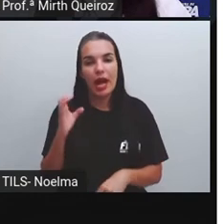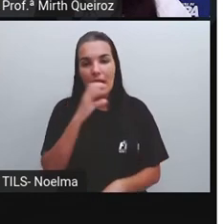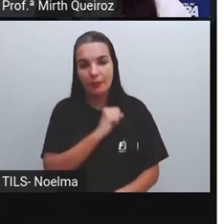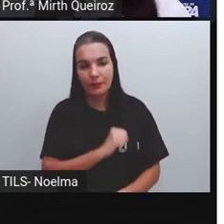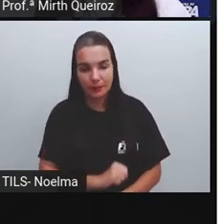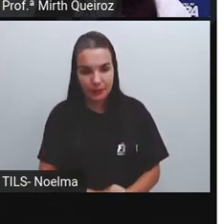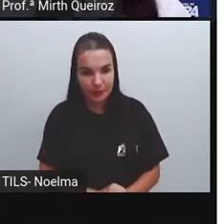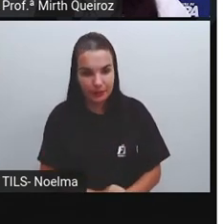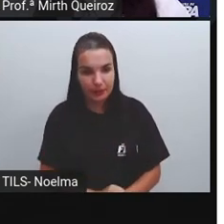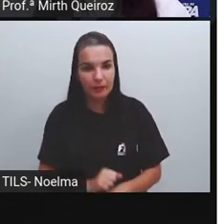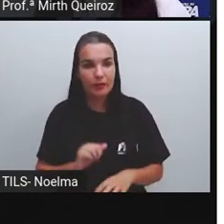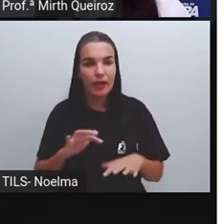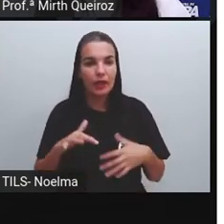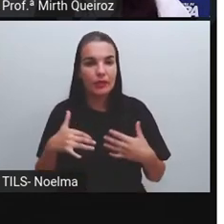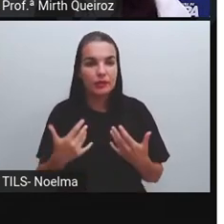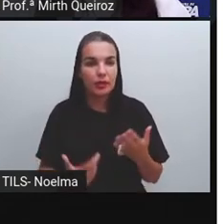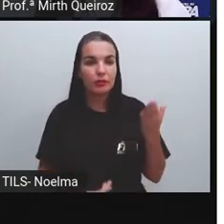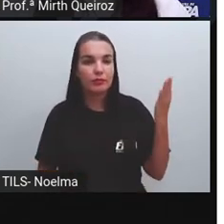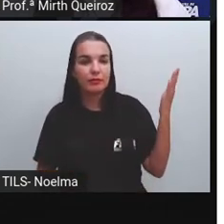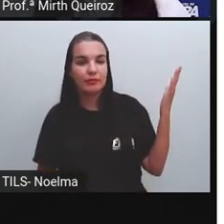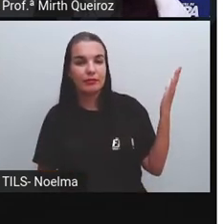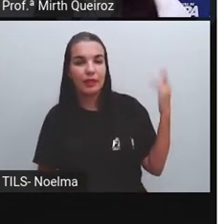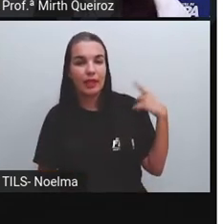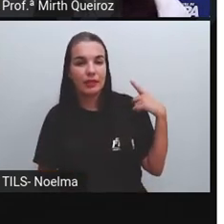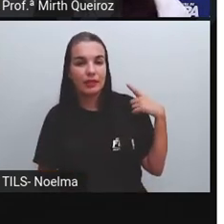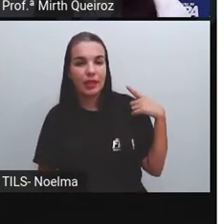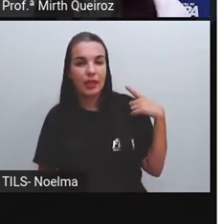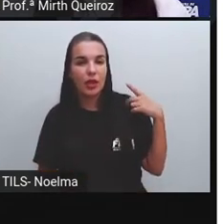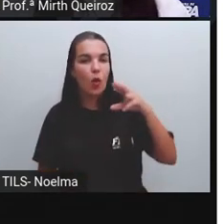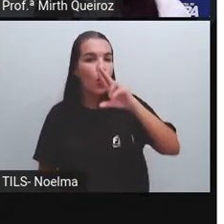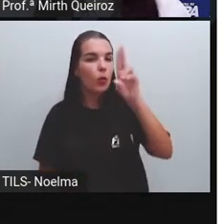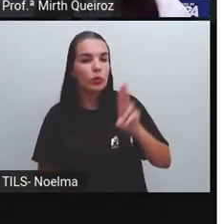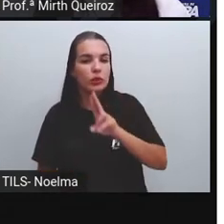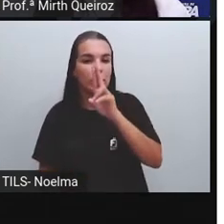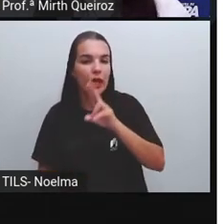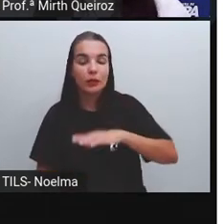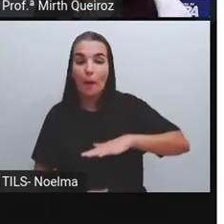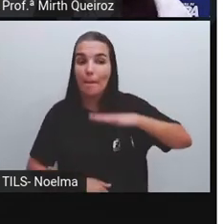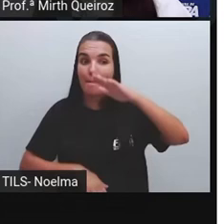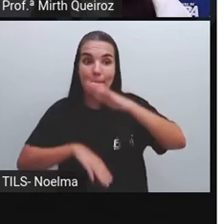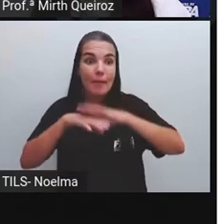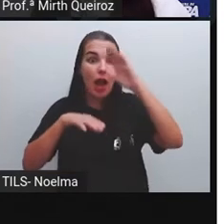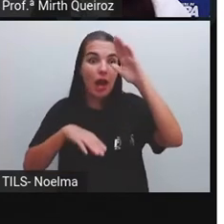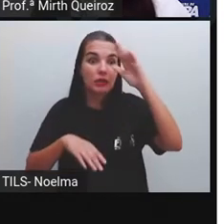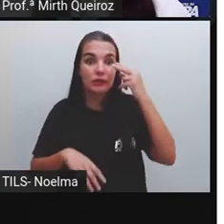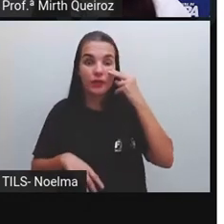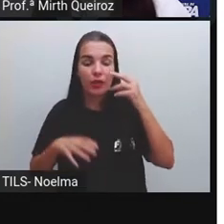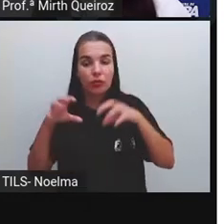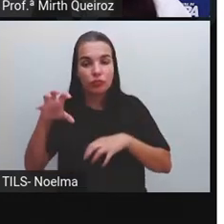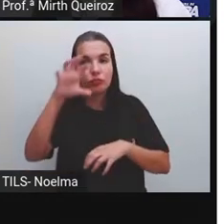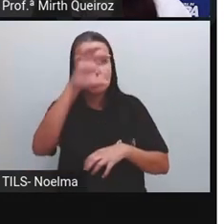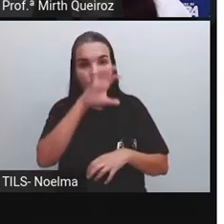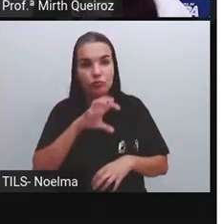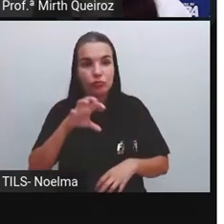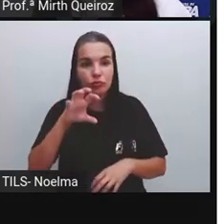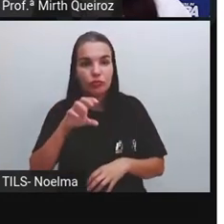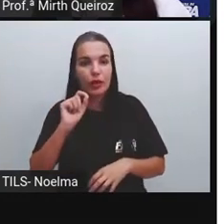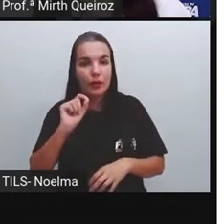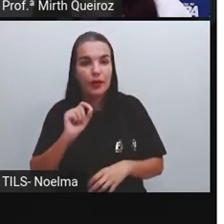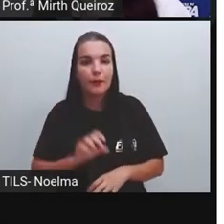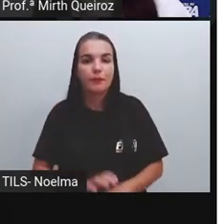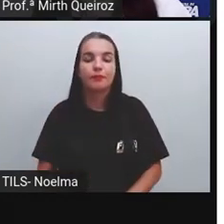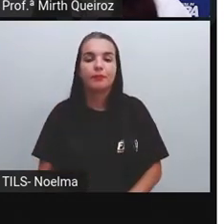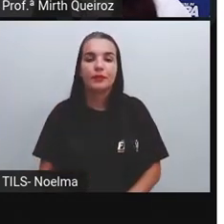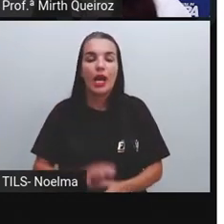dos transportes, os meios de transporte mais usados de acordo a algumas regiões. Olha só, nas regiões